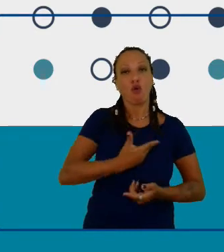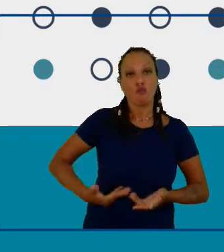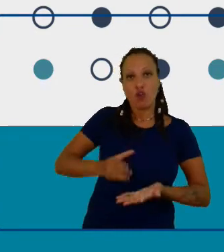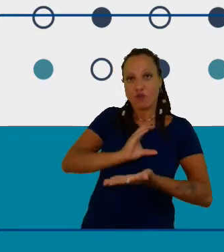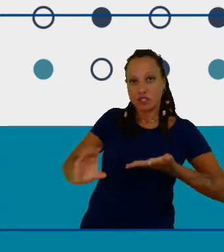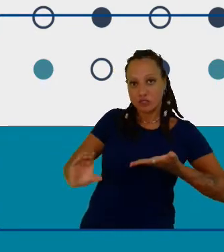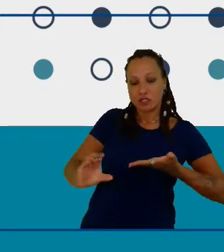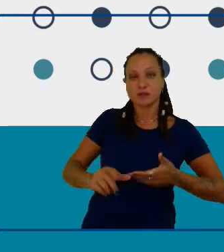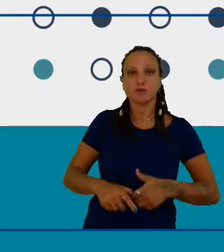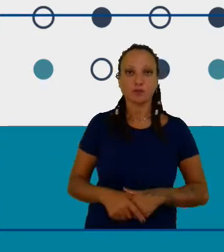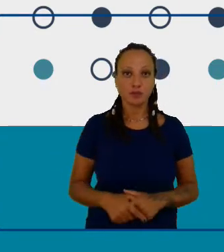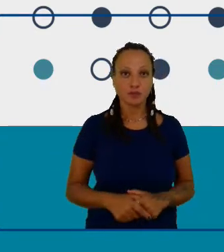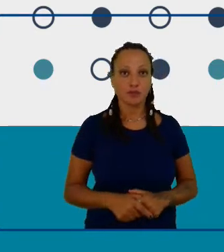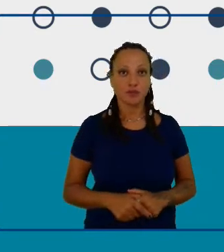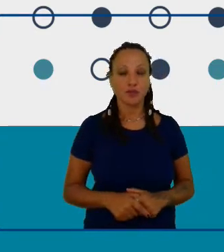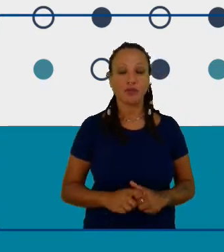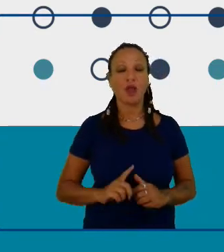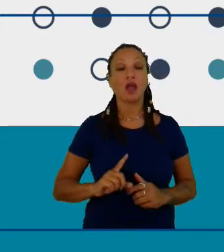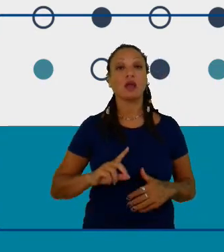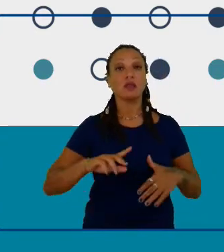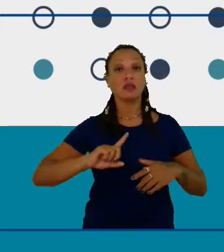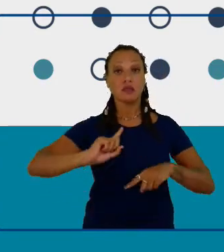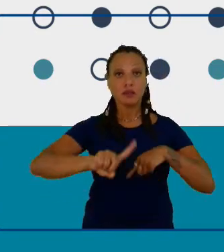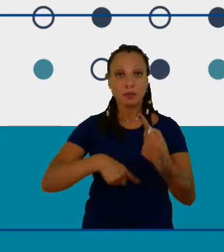Então, em 2007,